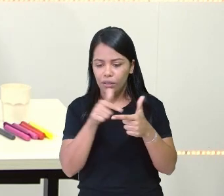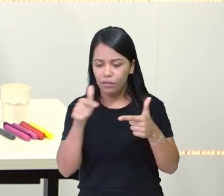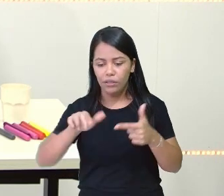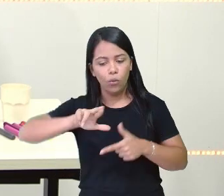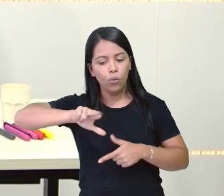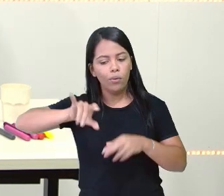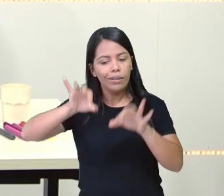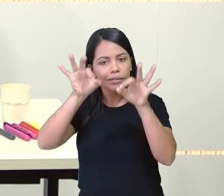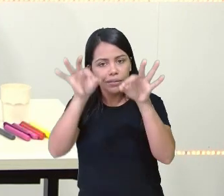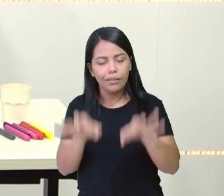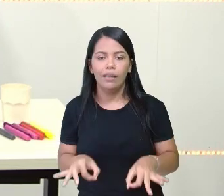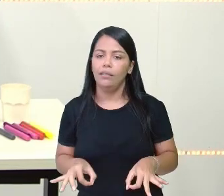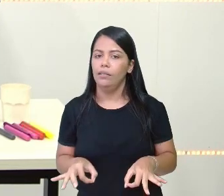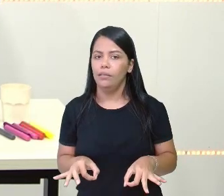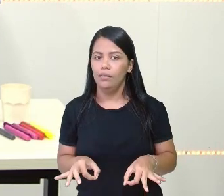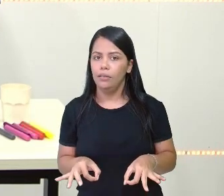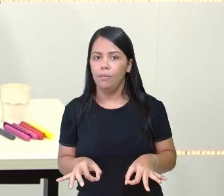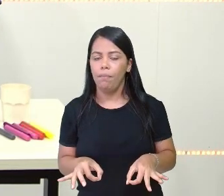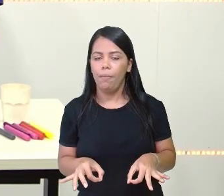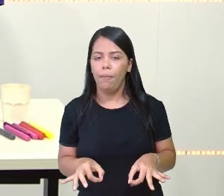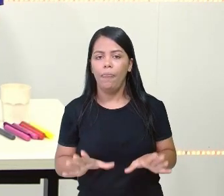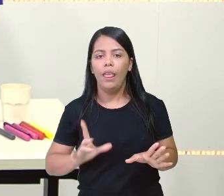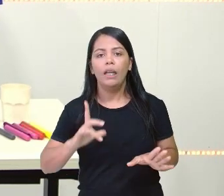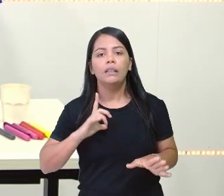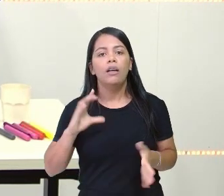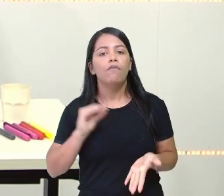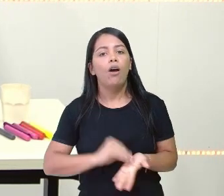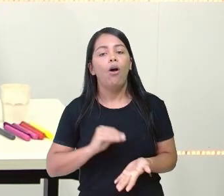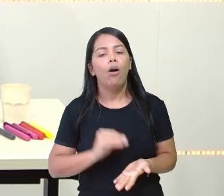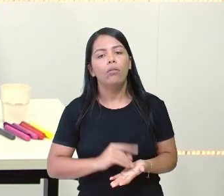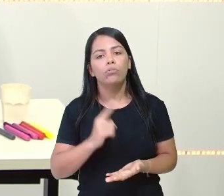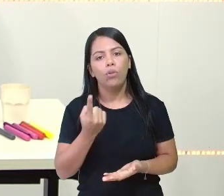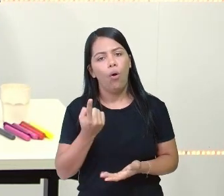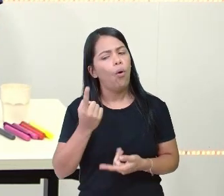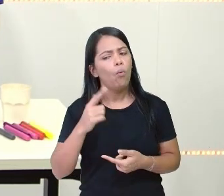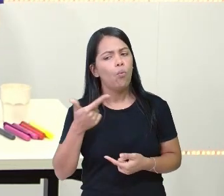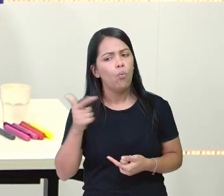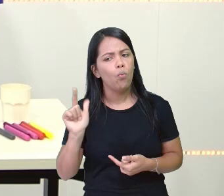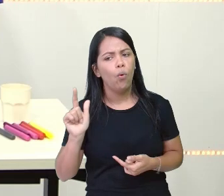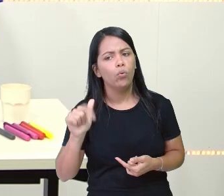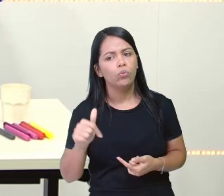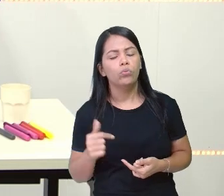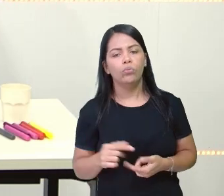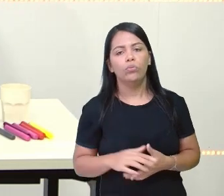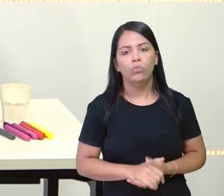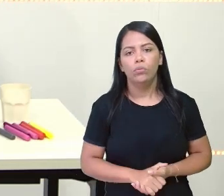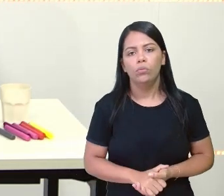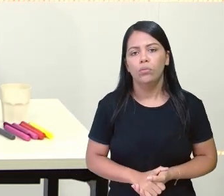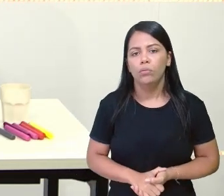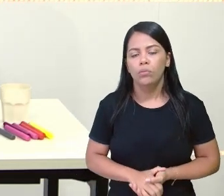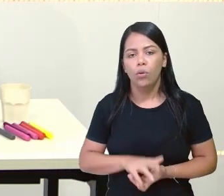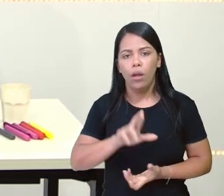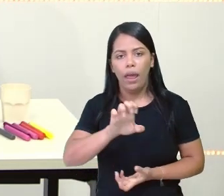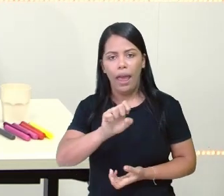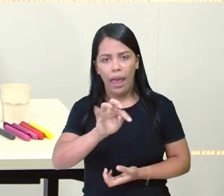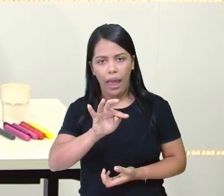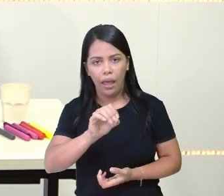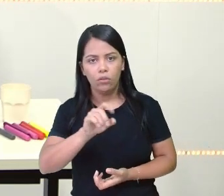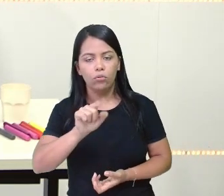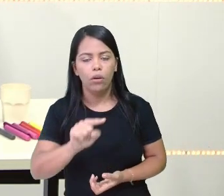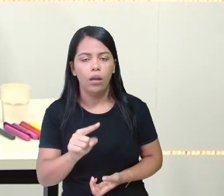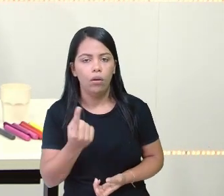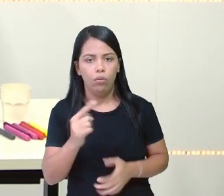exata, tá certo? Sobrou um. O resto é um. E aqui, ó, o resultado.